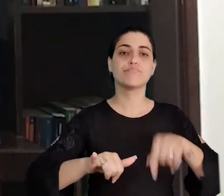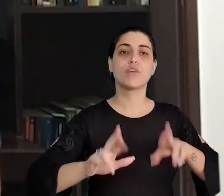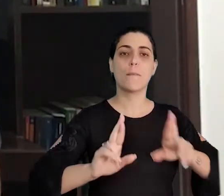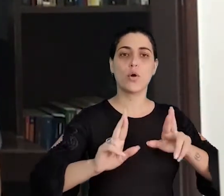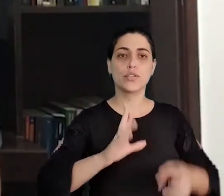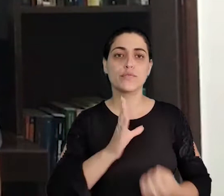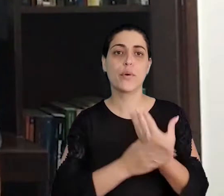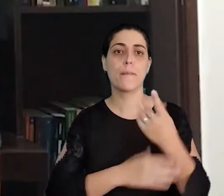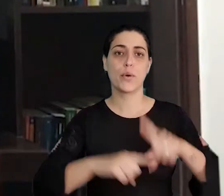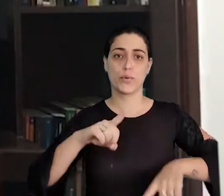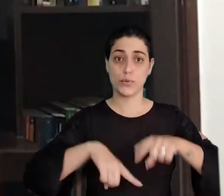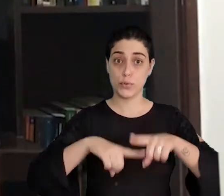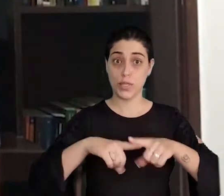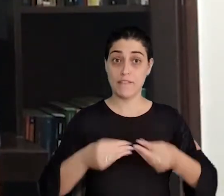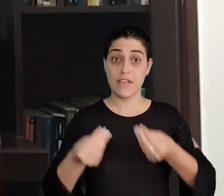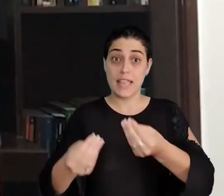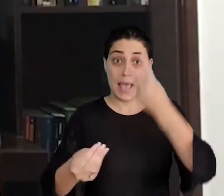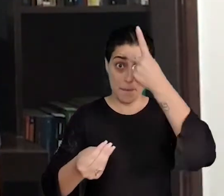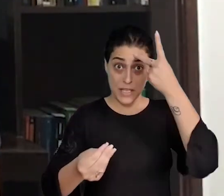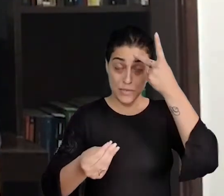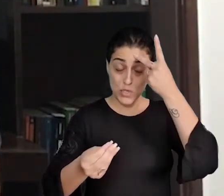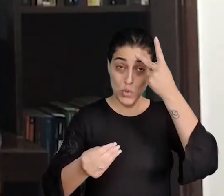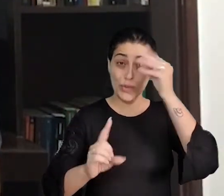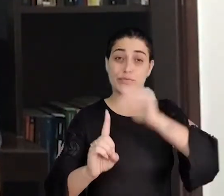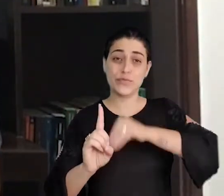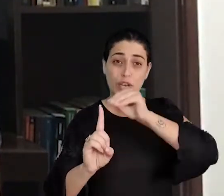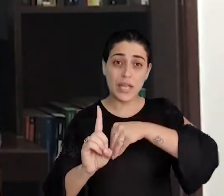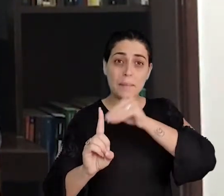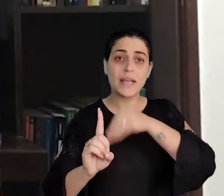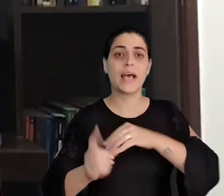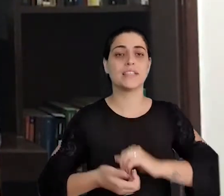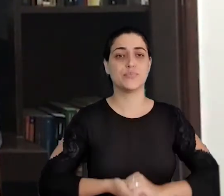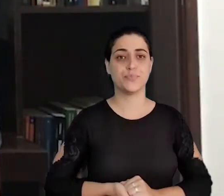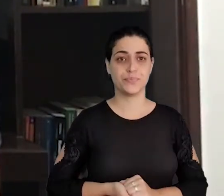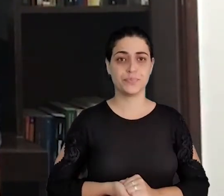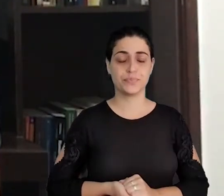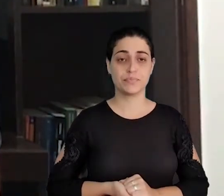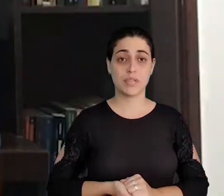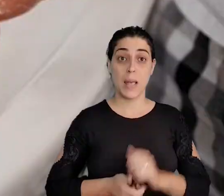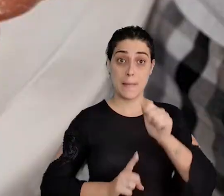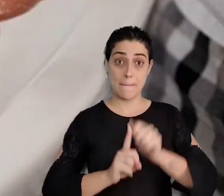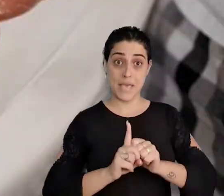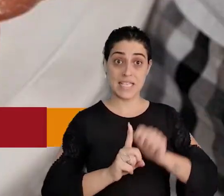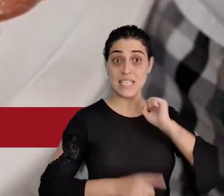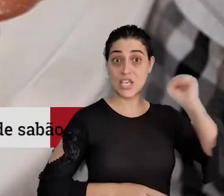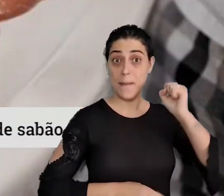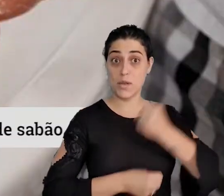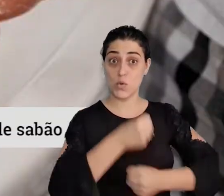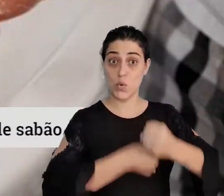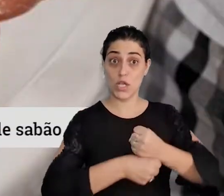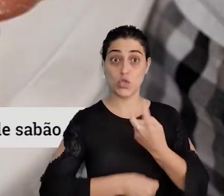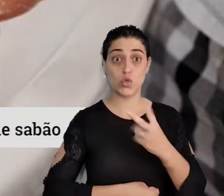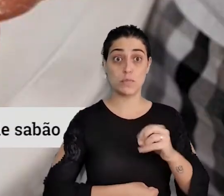da Universidade está fabricando os produtos que serão destinados a pessoas em situação de vulnerabilidade. Desde abril do